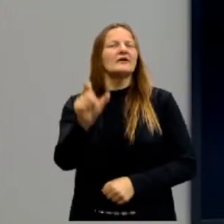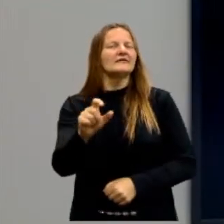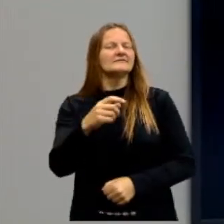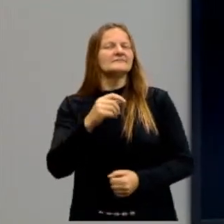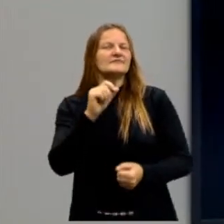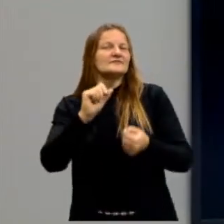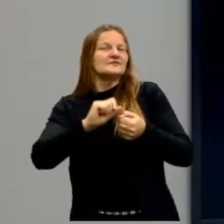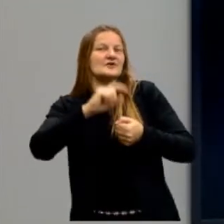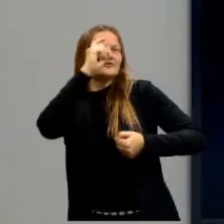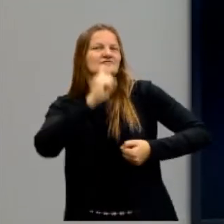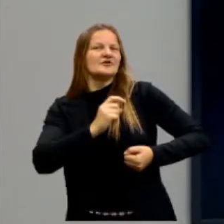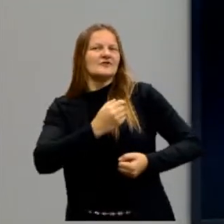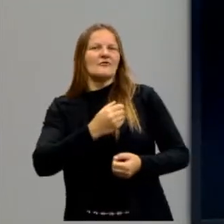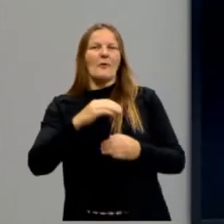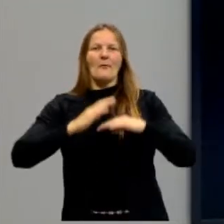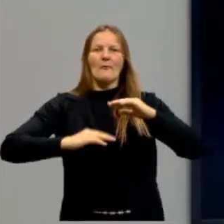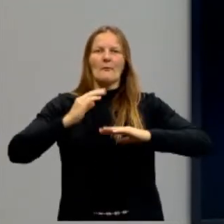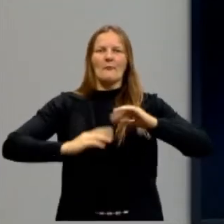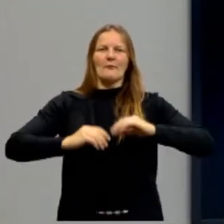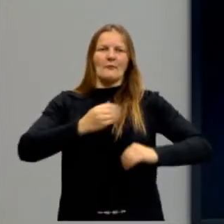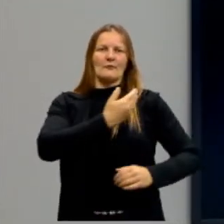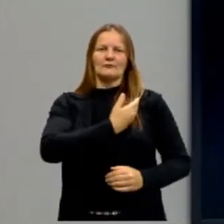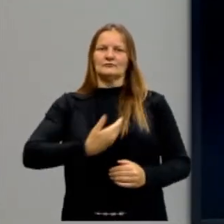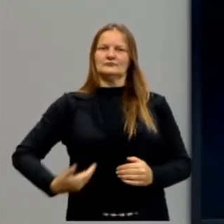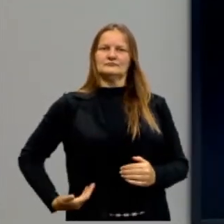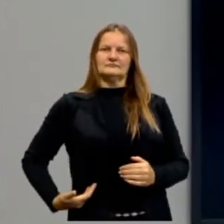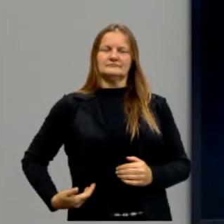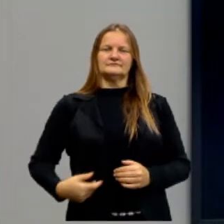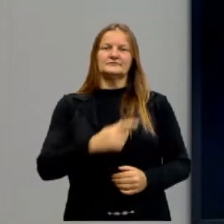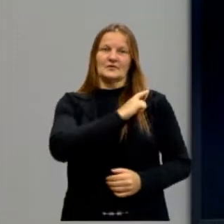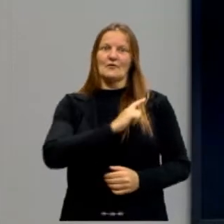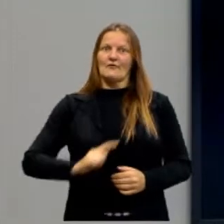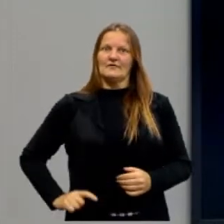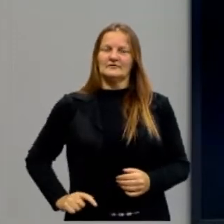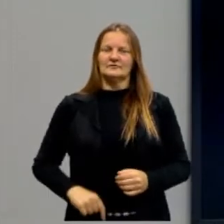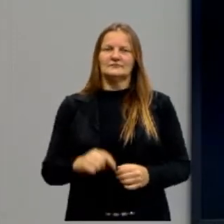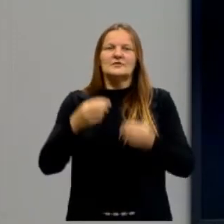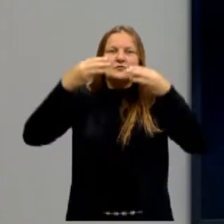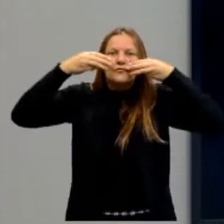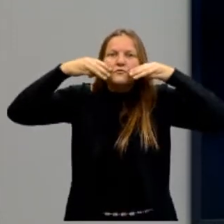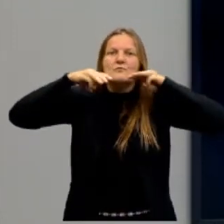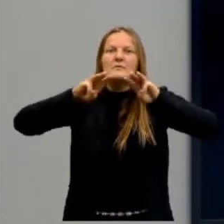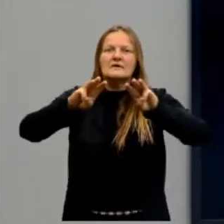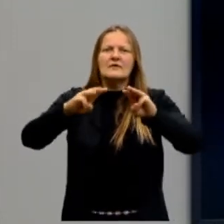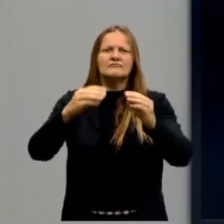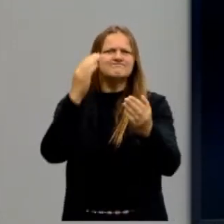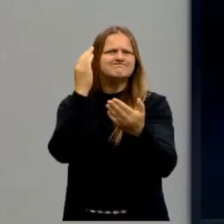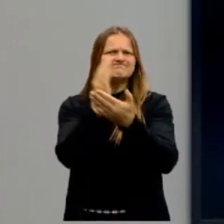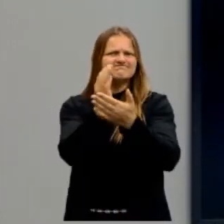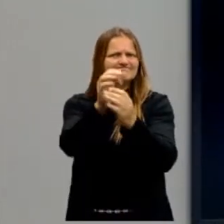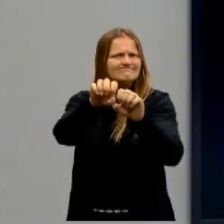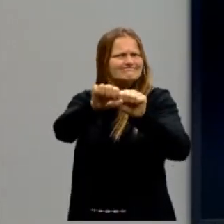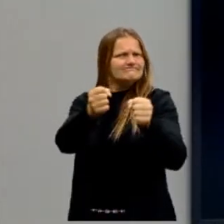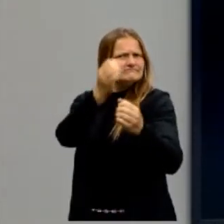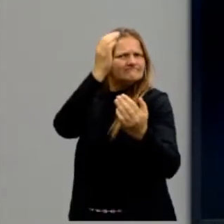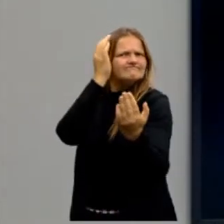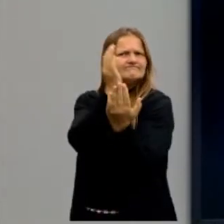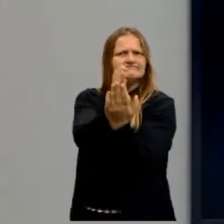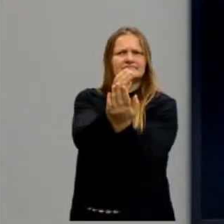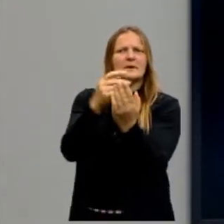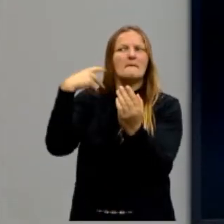ser as práticas do governante. O Maquiavel rompe com a tradição que vinculava a ação